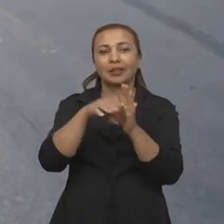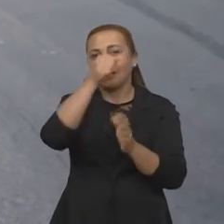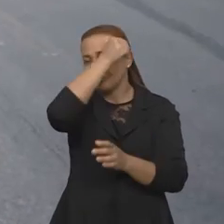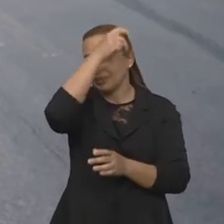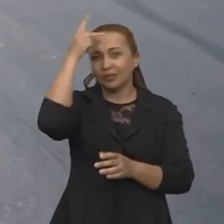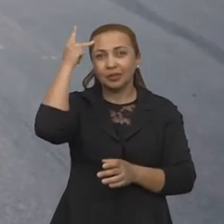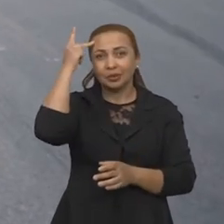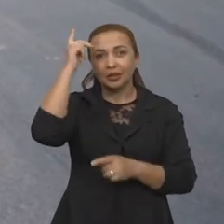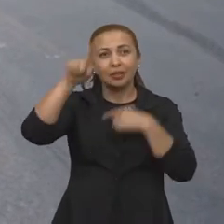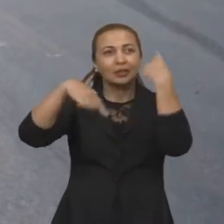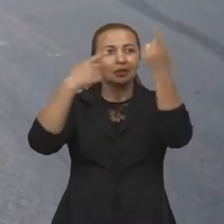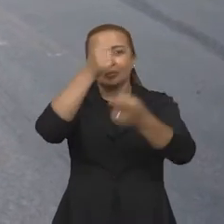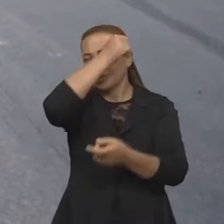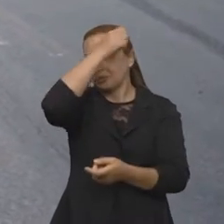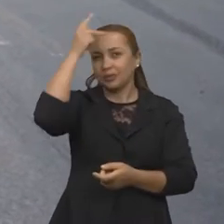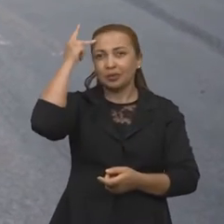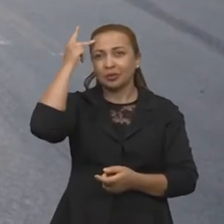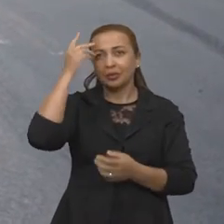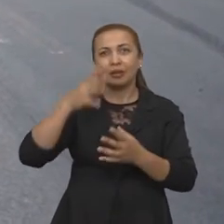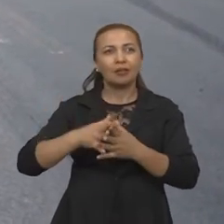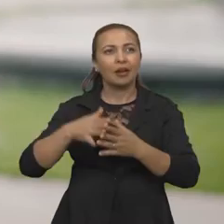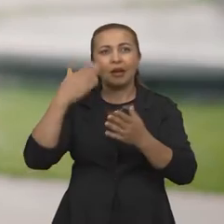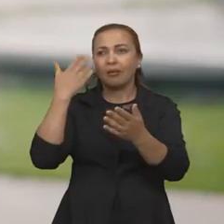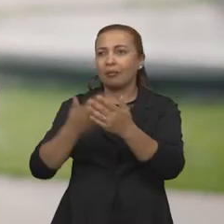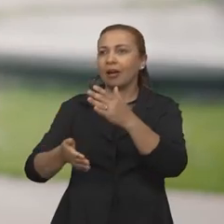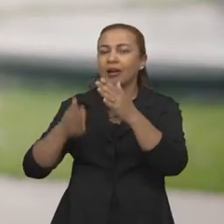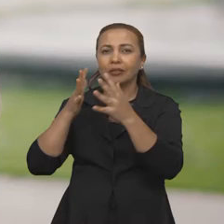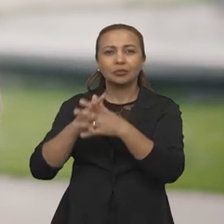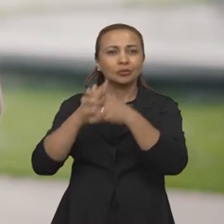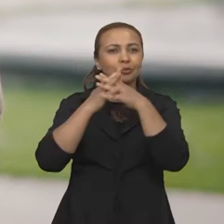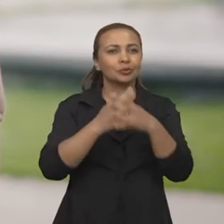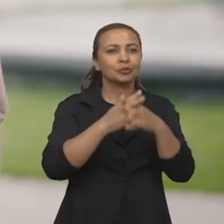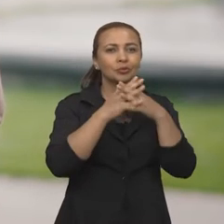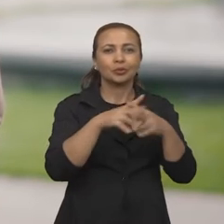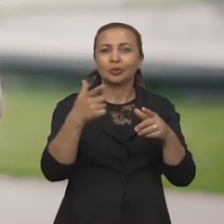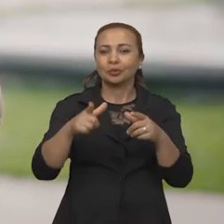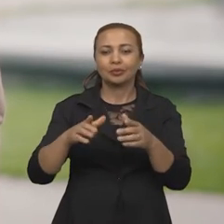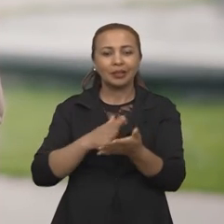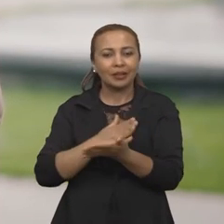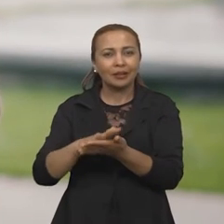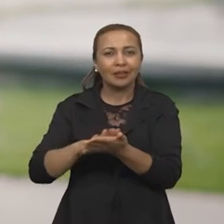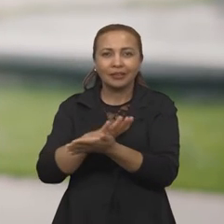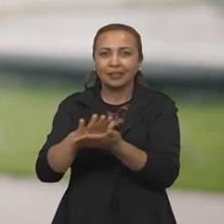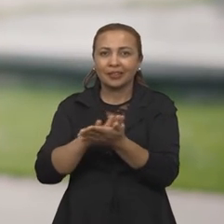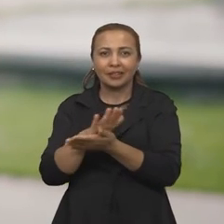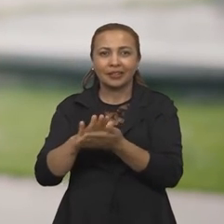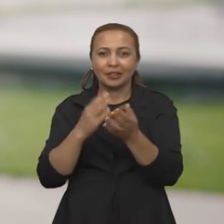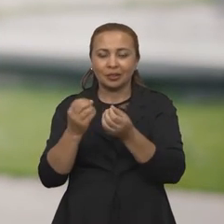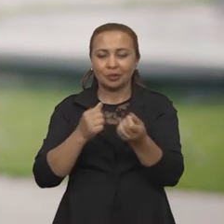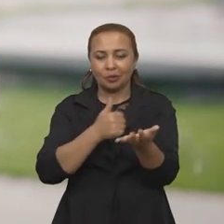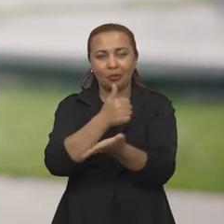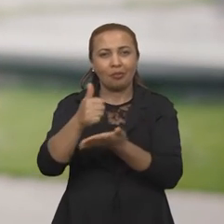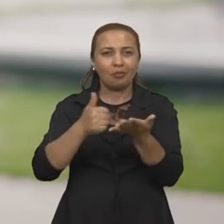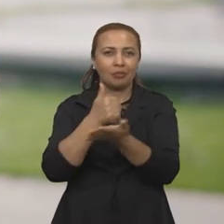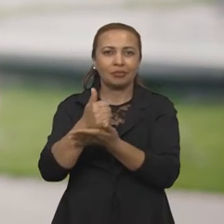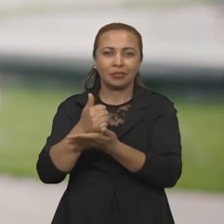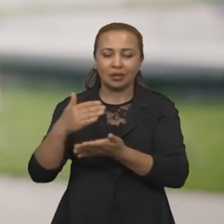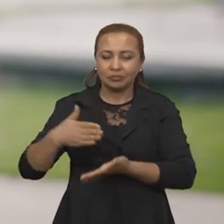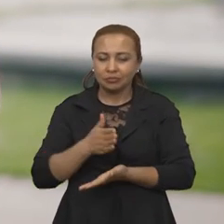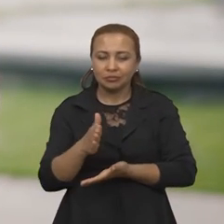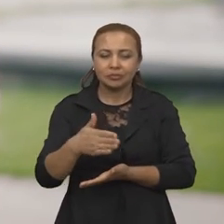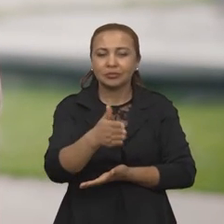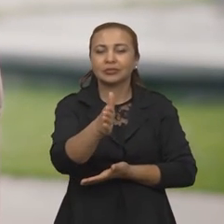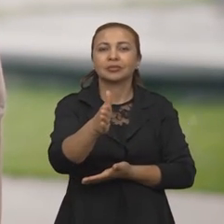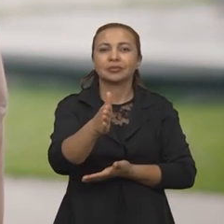prefeitura. Da prefeitura em diante, eu já fico completamente perdida. Já não tem nenhuma linha de referência para que eu pegue como base